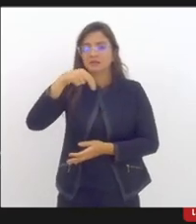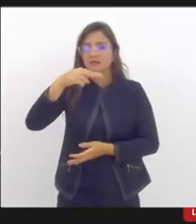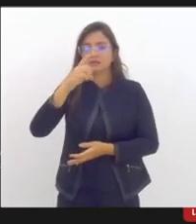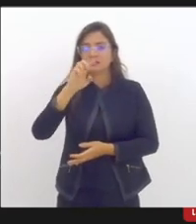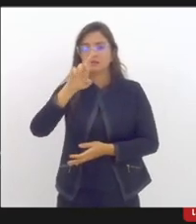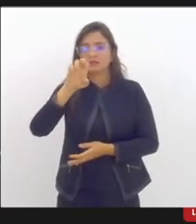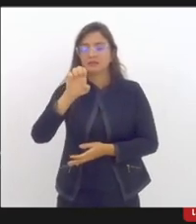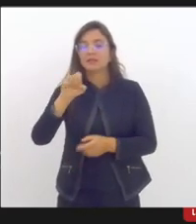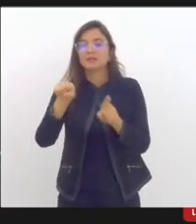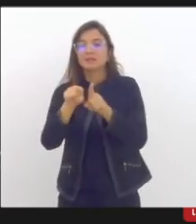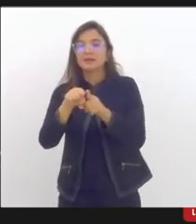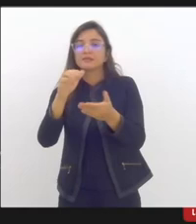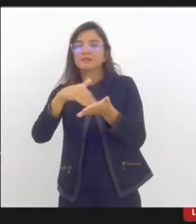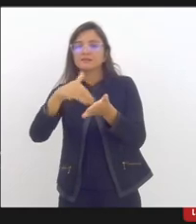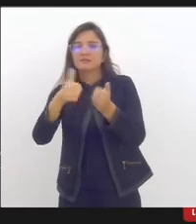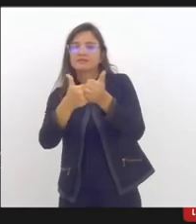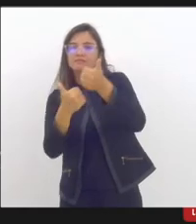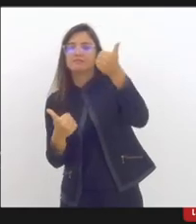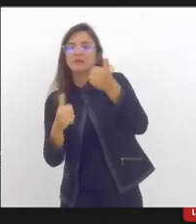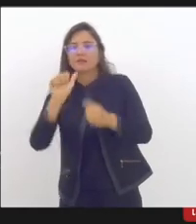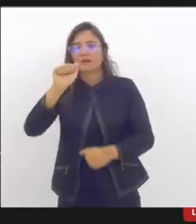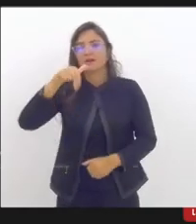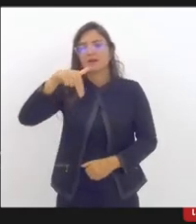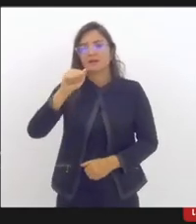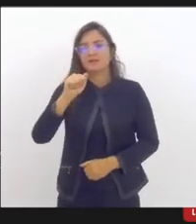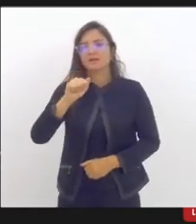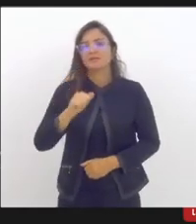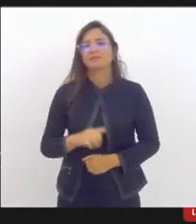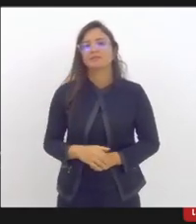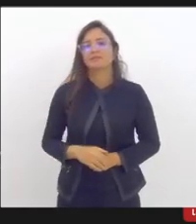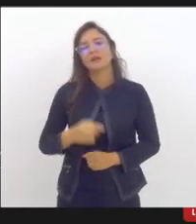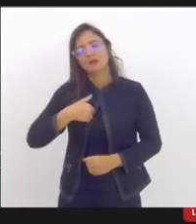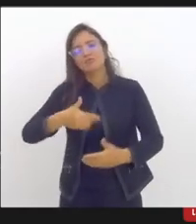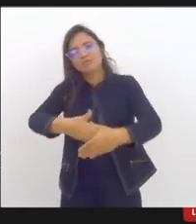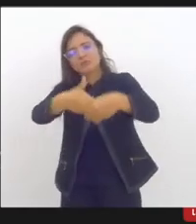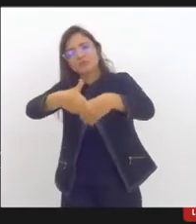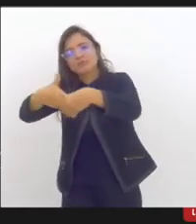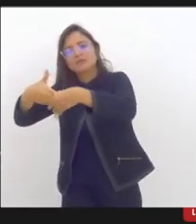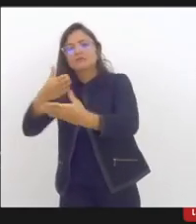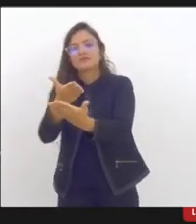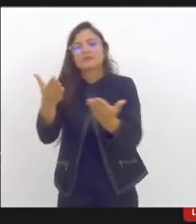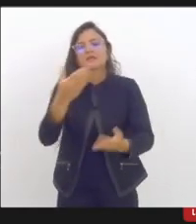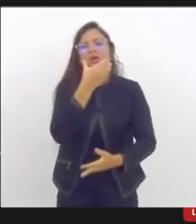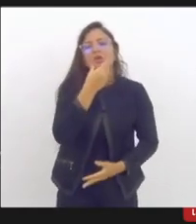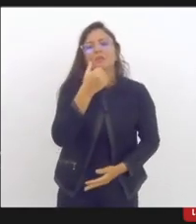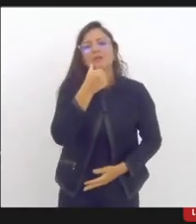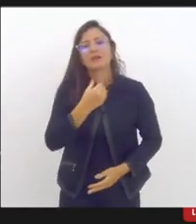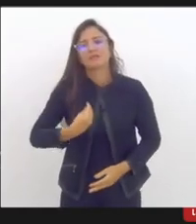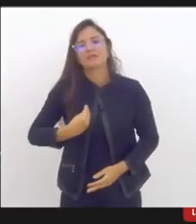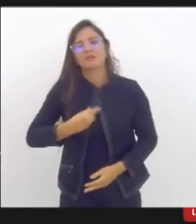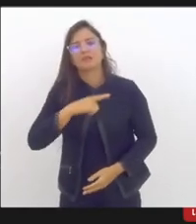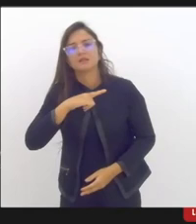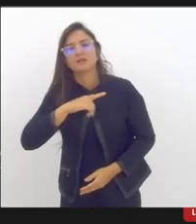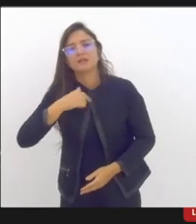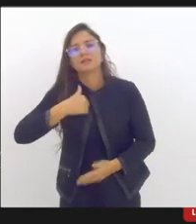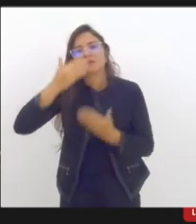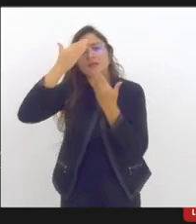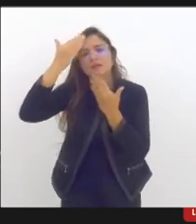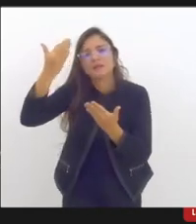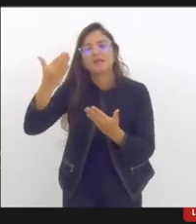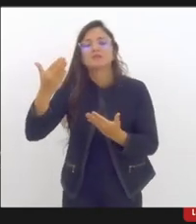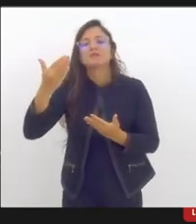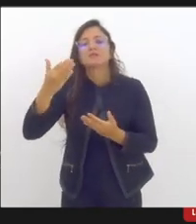Ensino, Ana Valéria Dantas. Eu cumprimento a todas e todos aqui presentes, né? E agradeço a oportunidade de fala